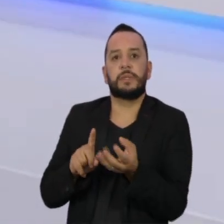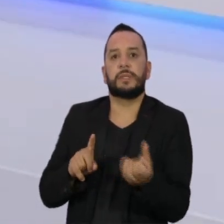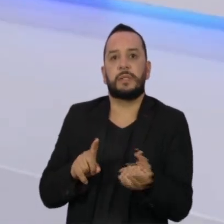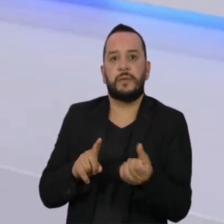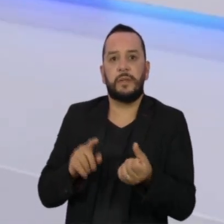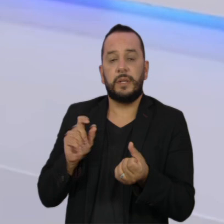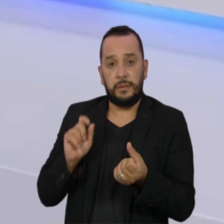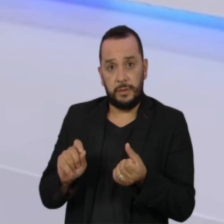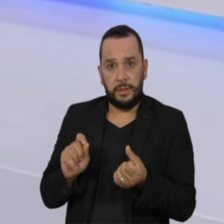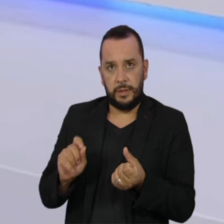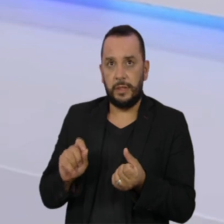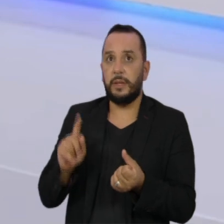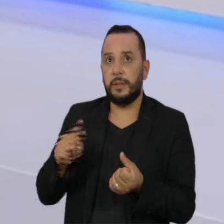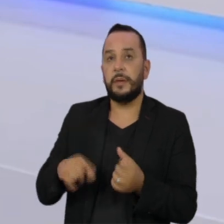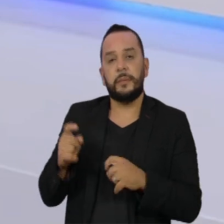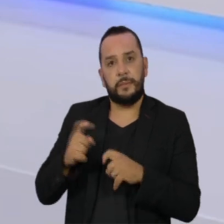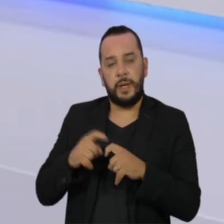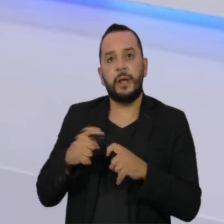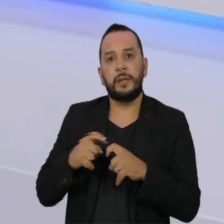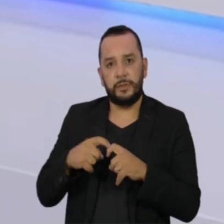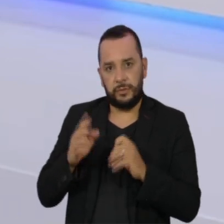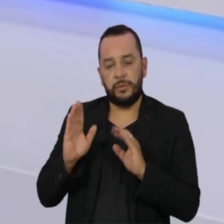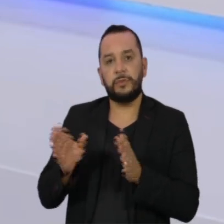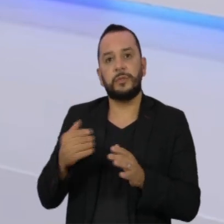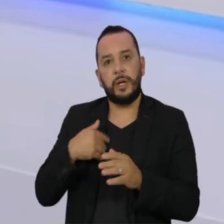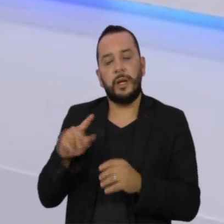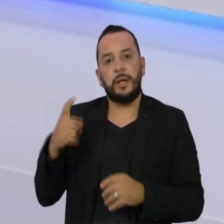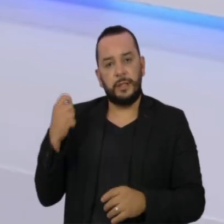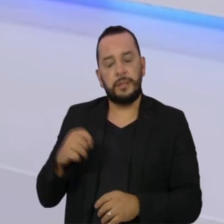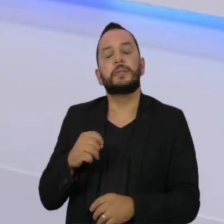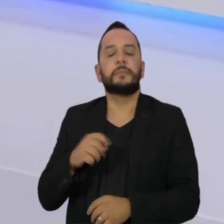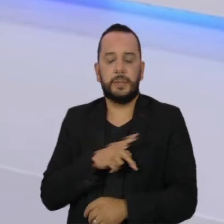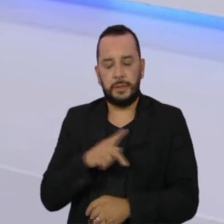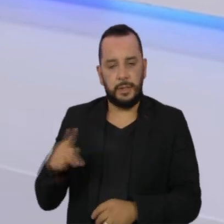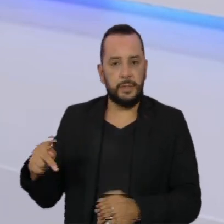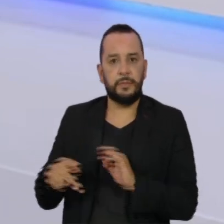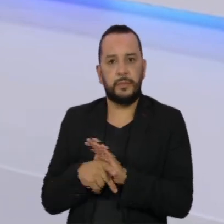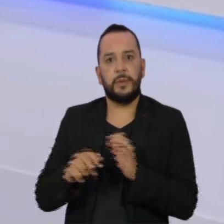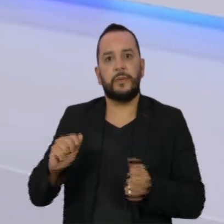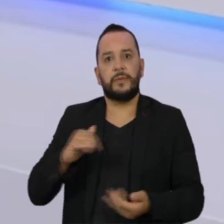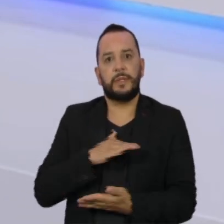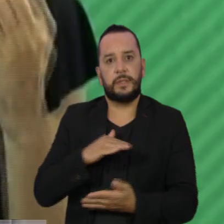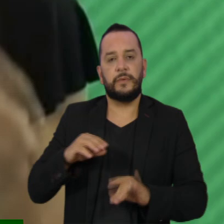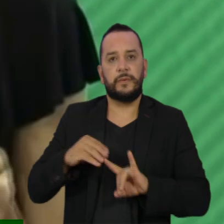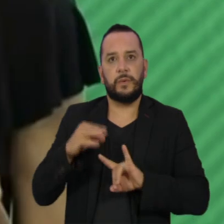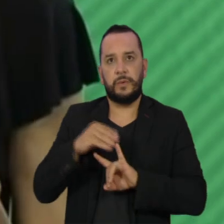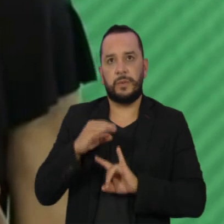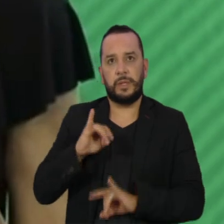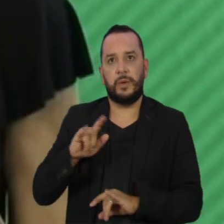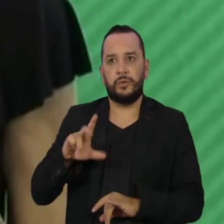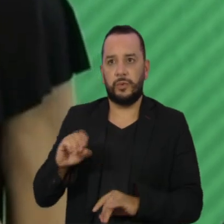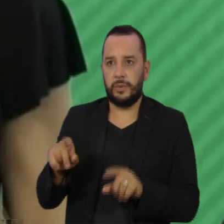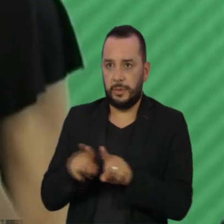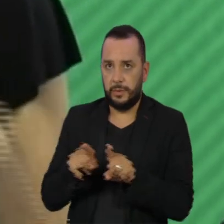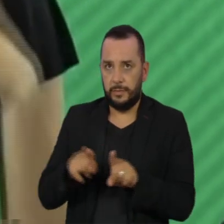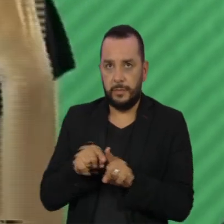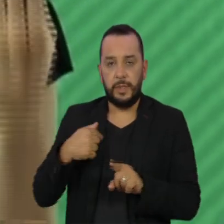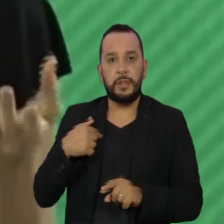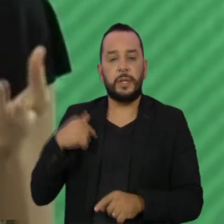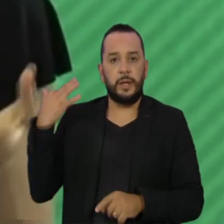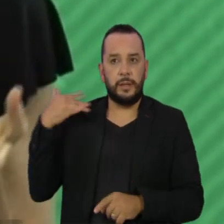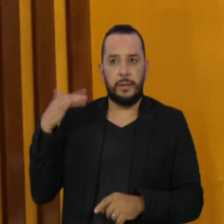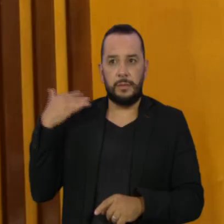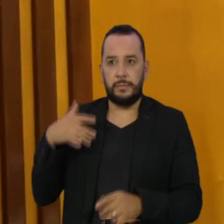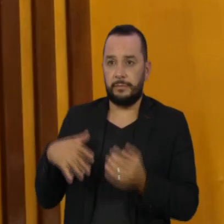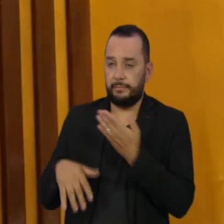-feiras, começando com o médico-sanitarista e ex-presidente da Anvisa e da Fiocruz, Cláudio Maerovich, e com a microbiologista Natália